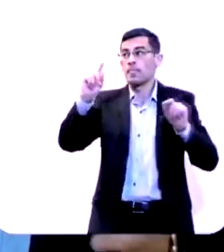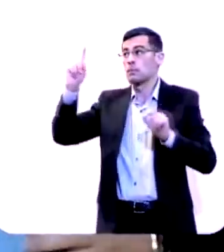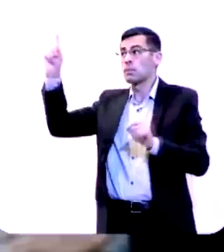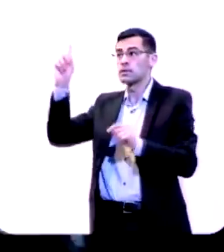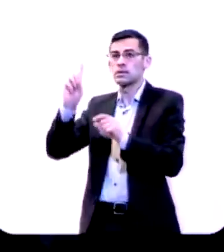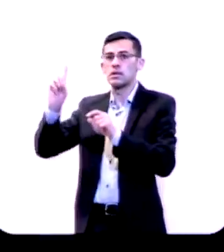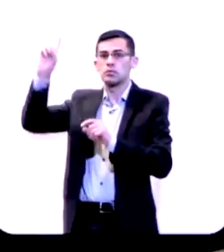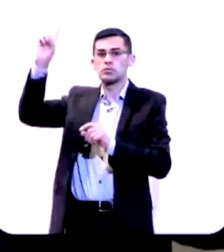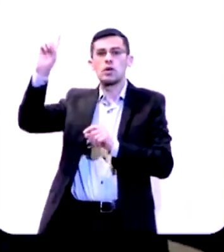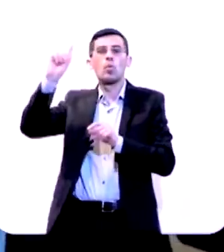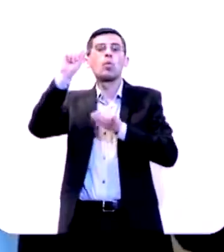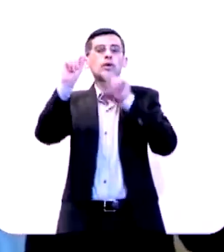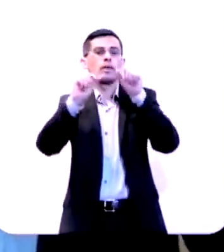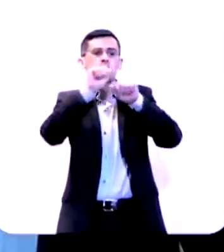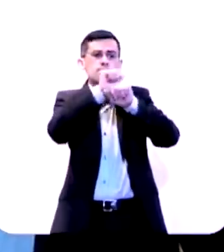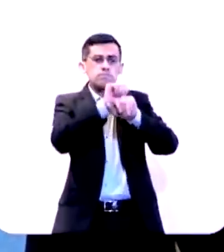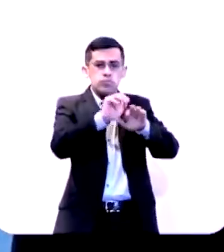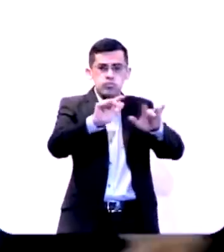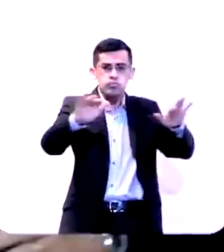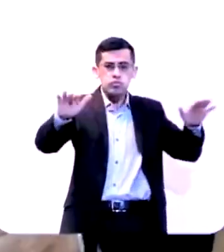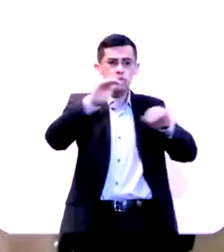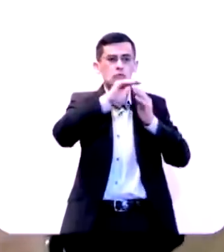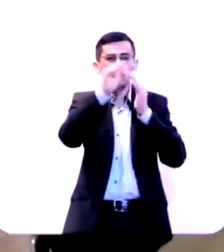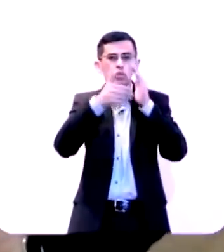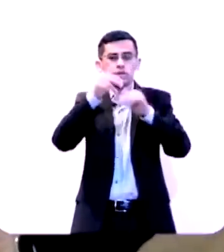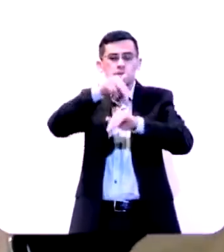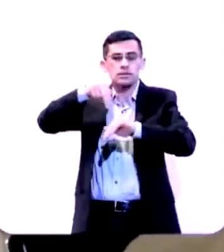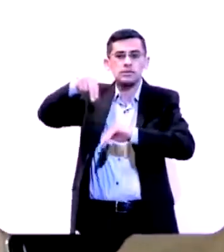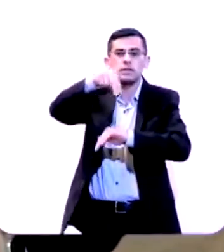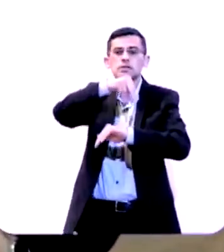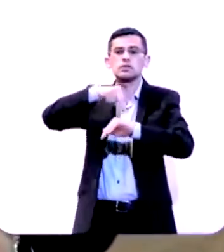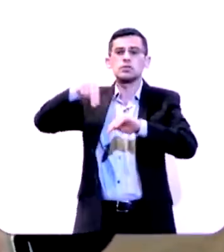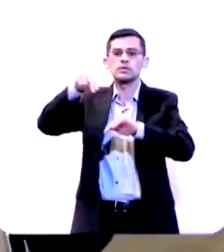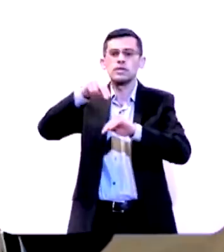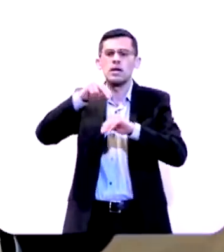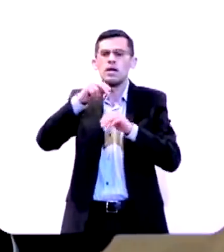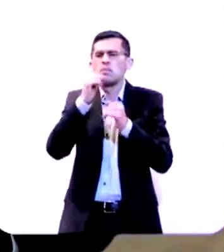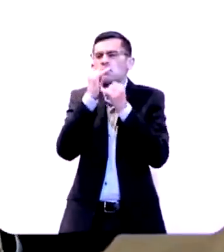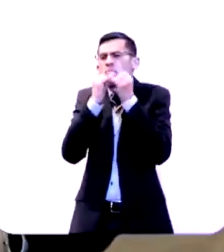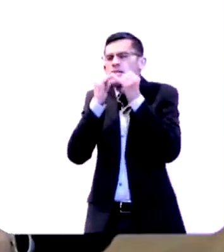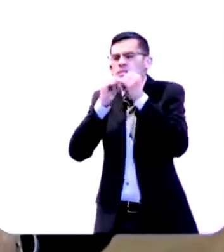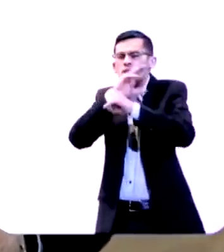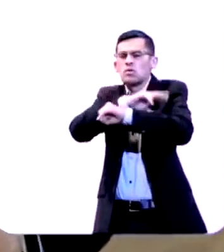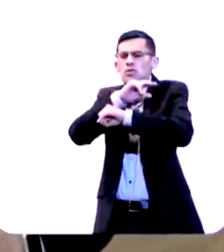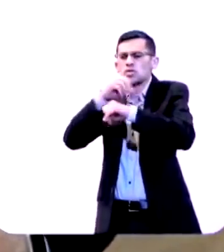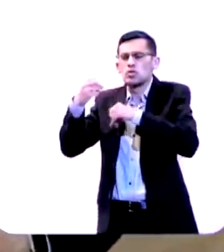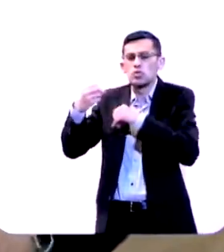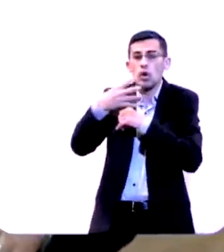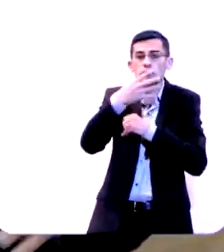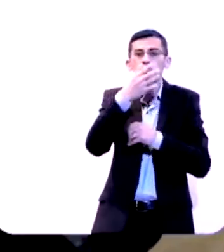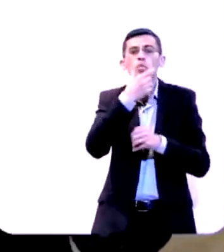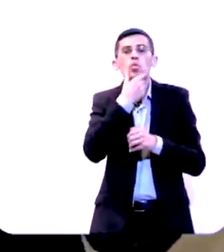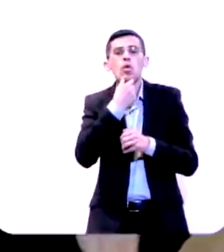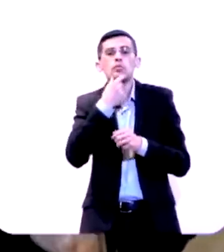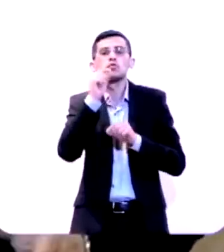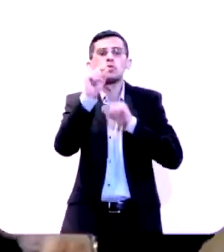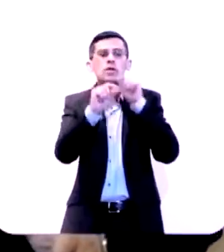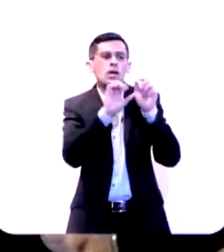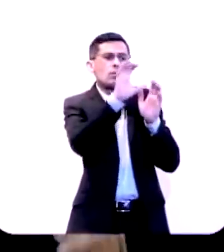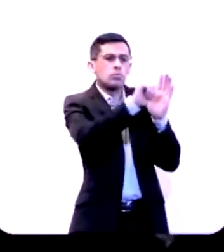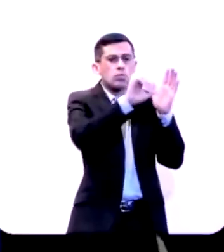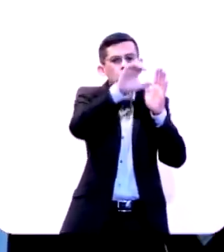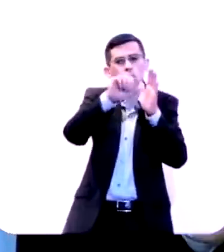levantas dispersam-se as nações. Como gafanhotos novos os homens saquearão